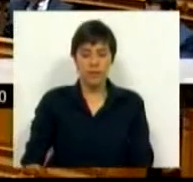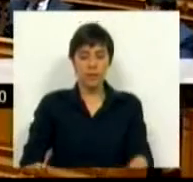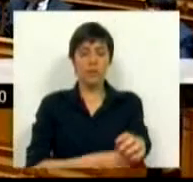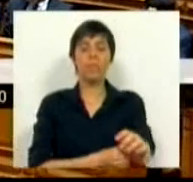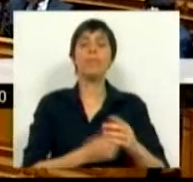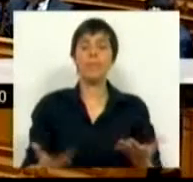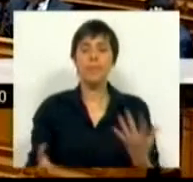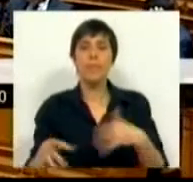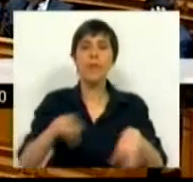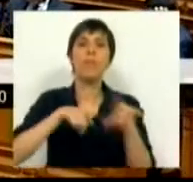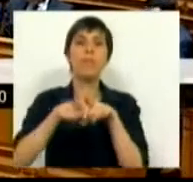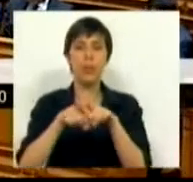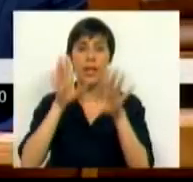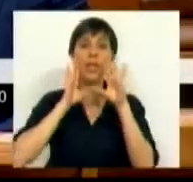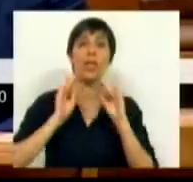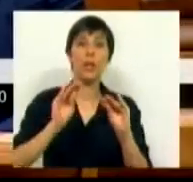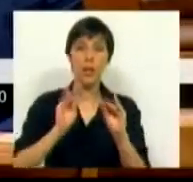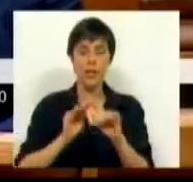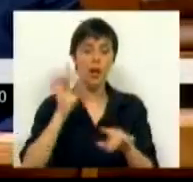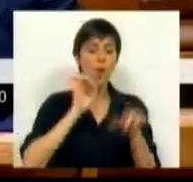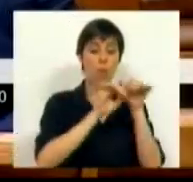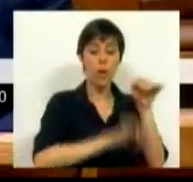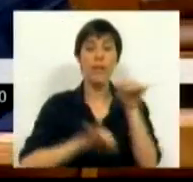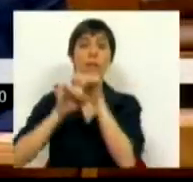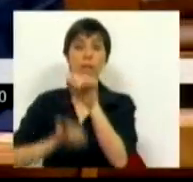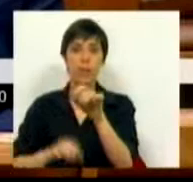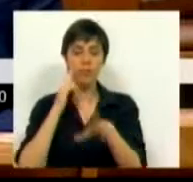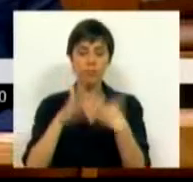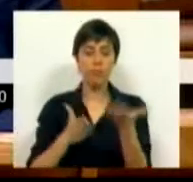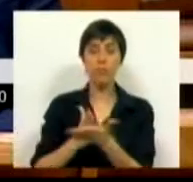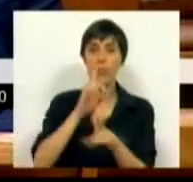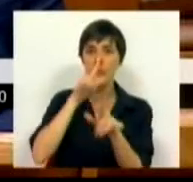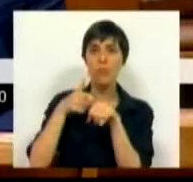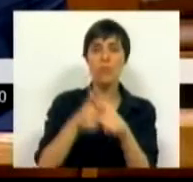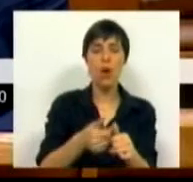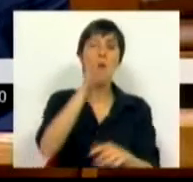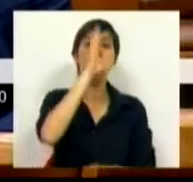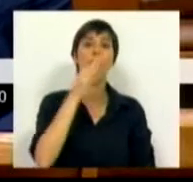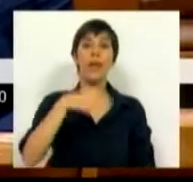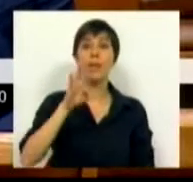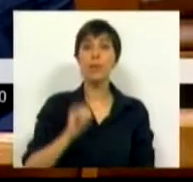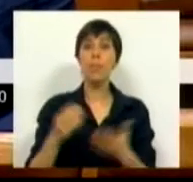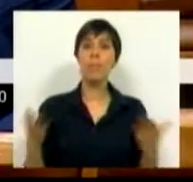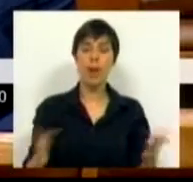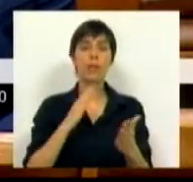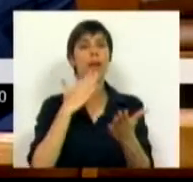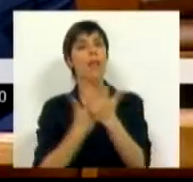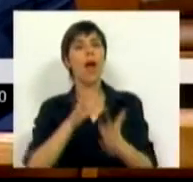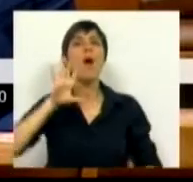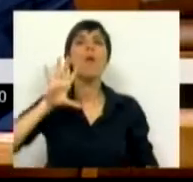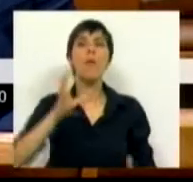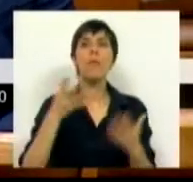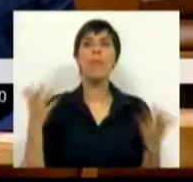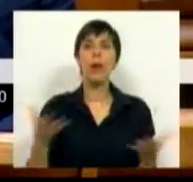As políticas de educação e de qualificação prosseguidas pelos governos do Partido Socialista que conduziram o